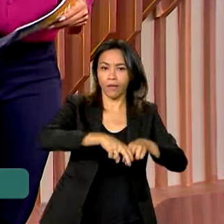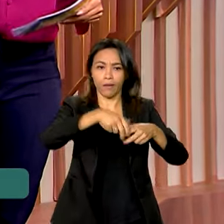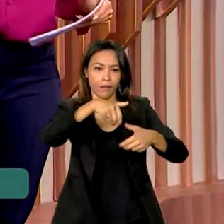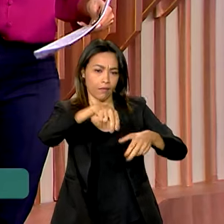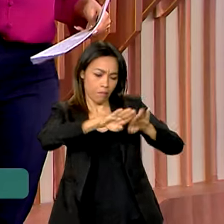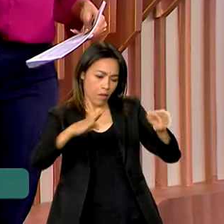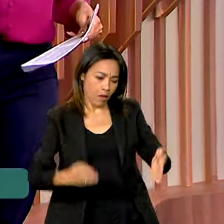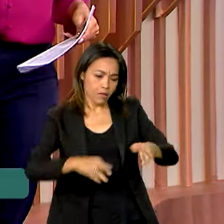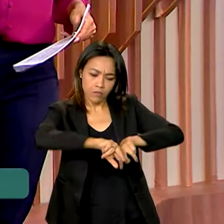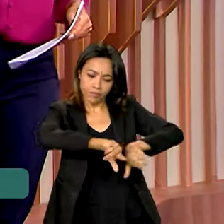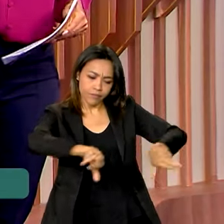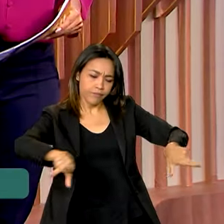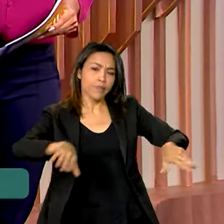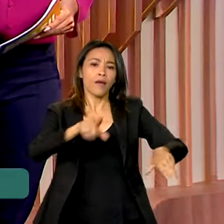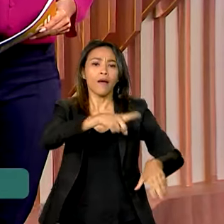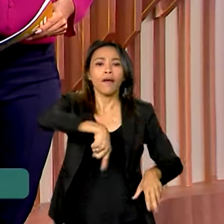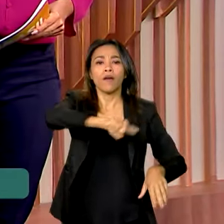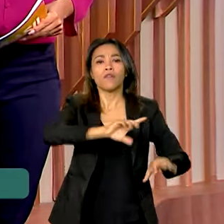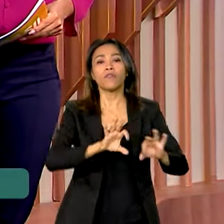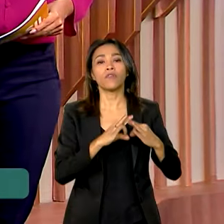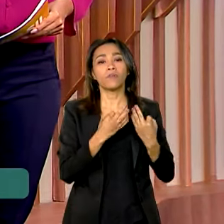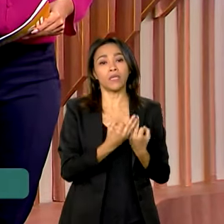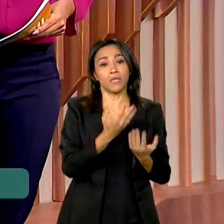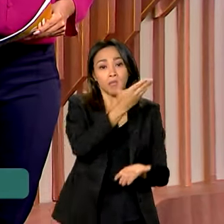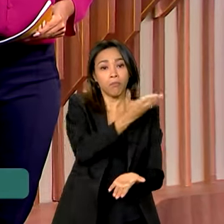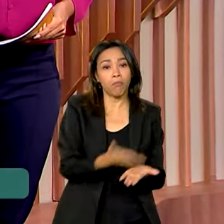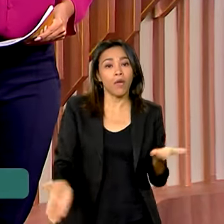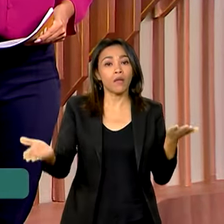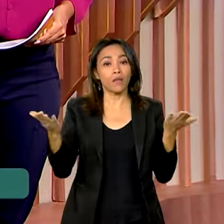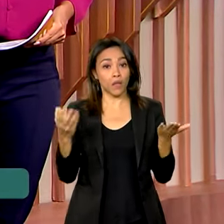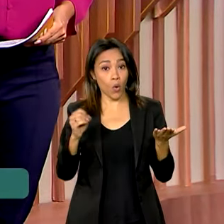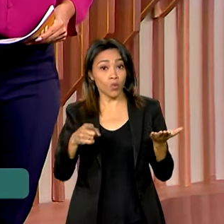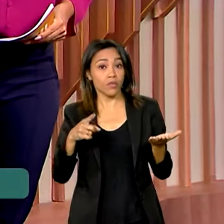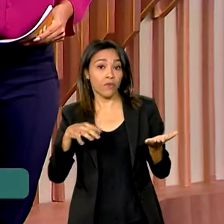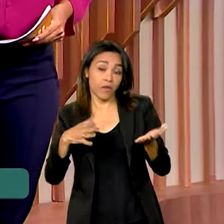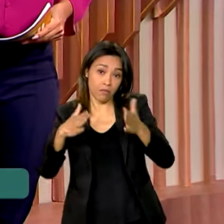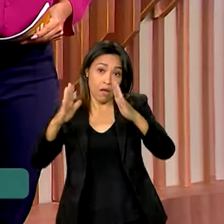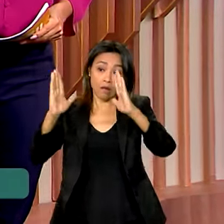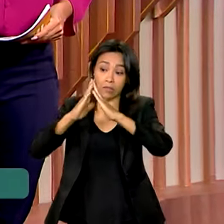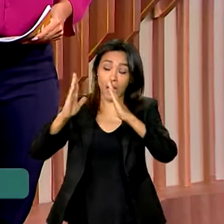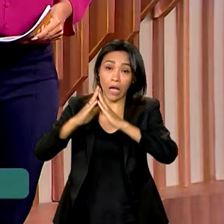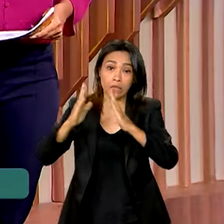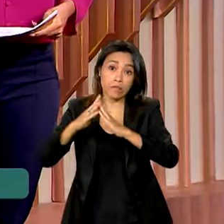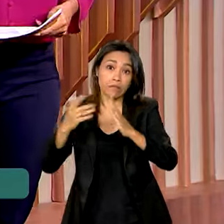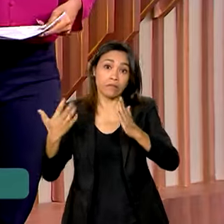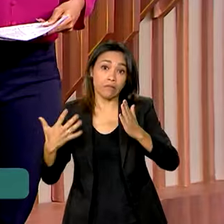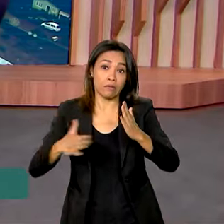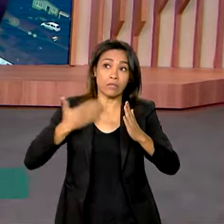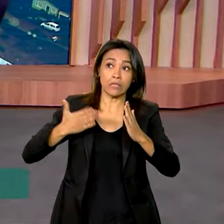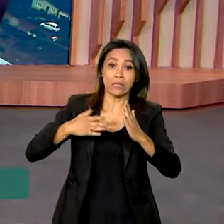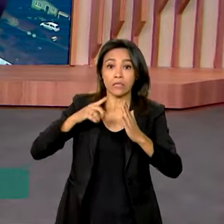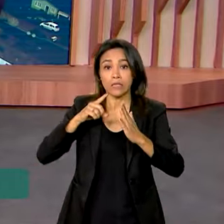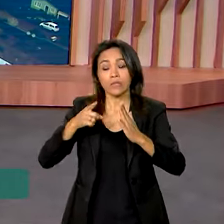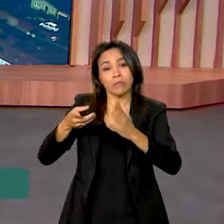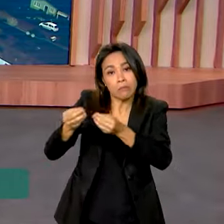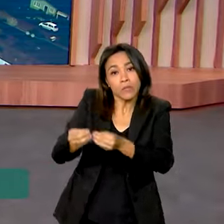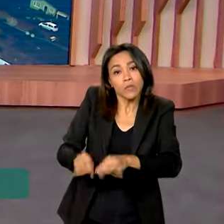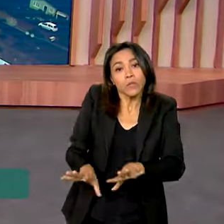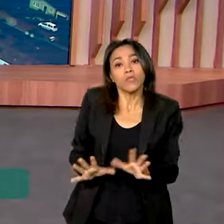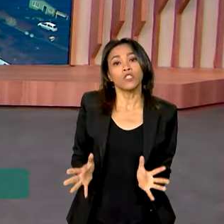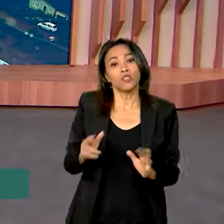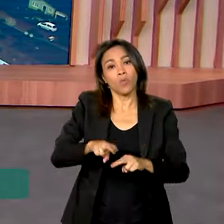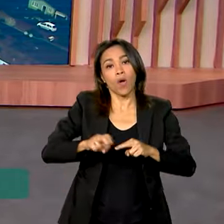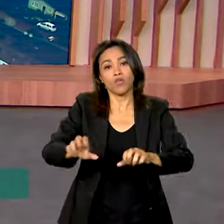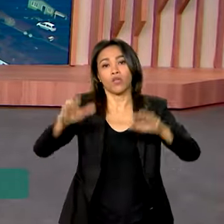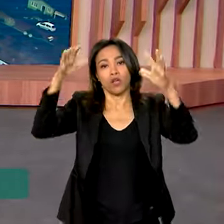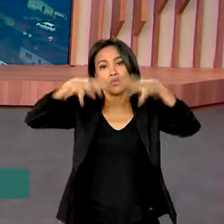Vida às famílias que perderam ou tiveram as habitações comprometidas com as enchentes. E para apoiar a